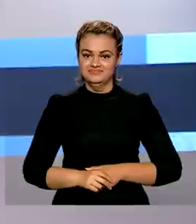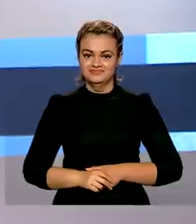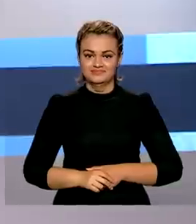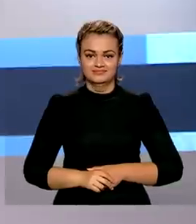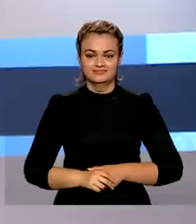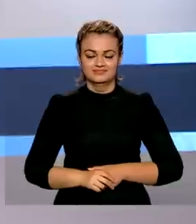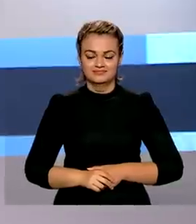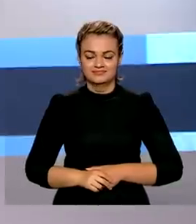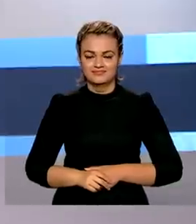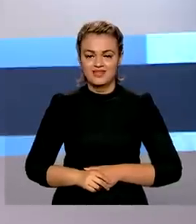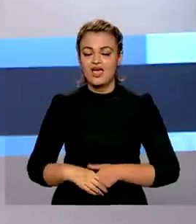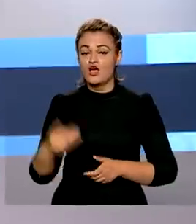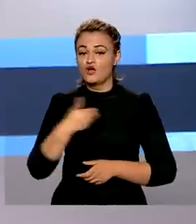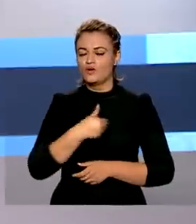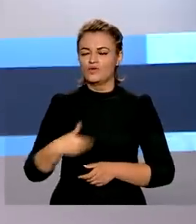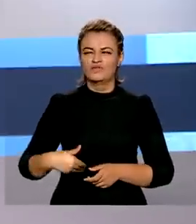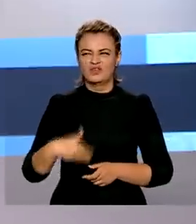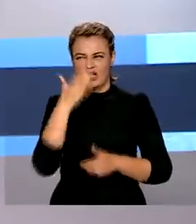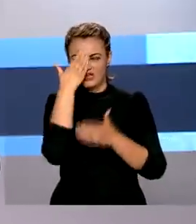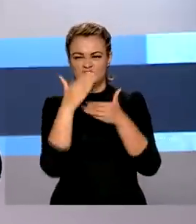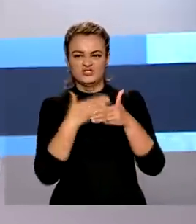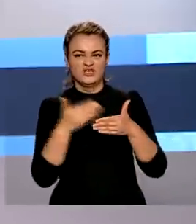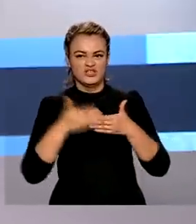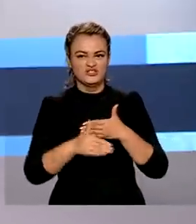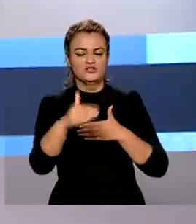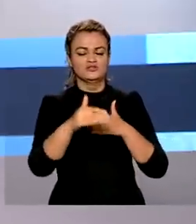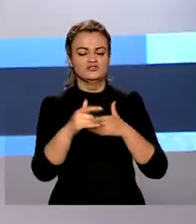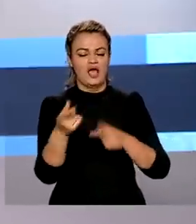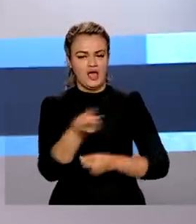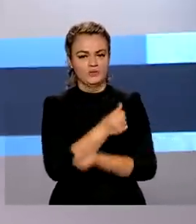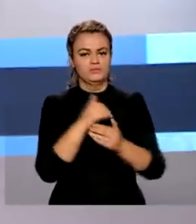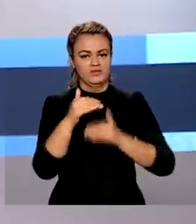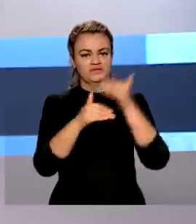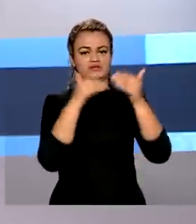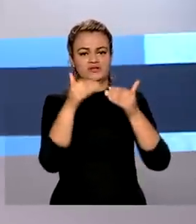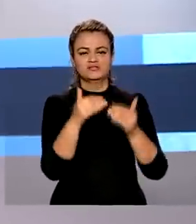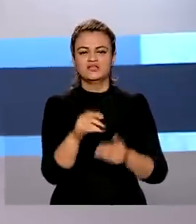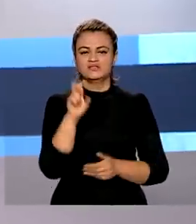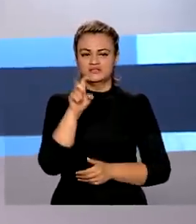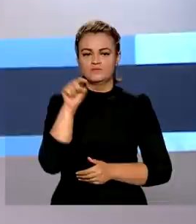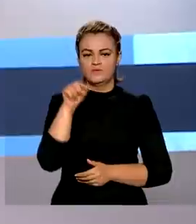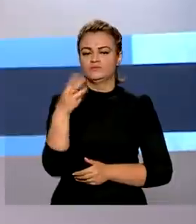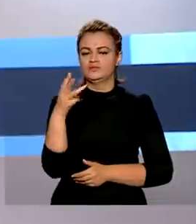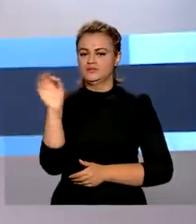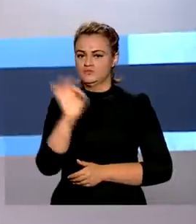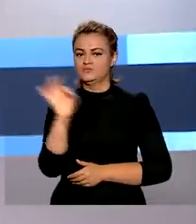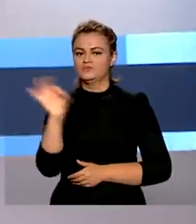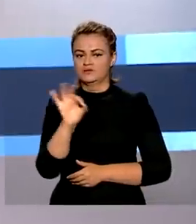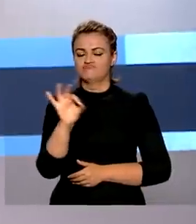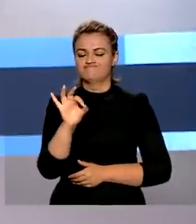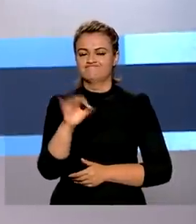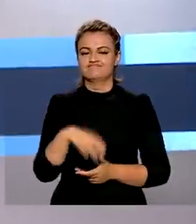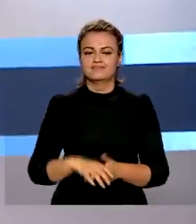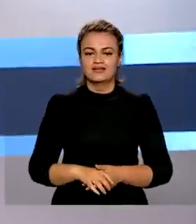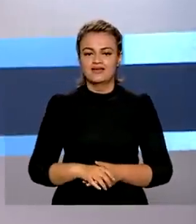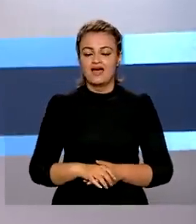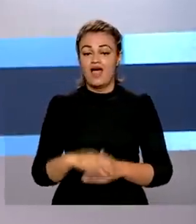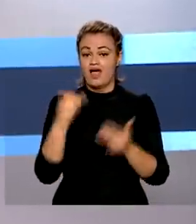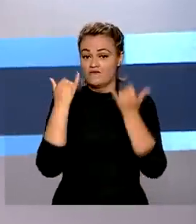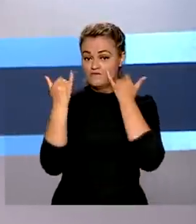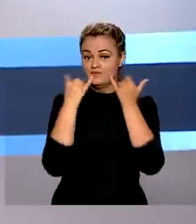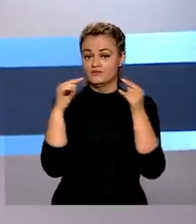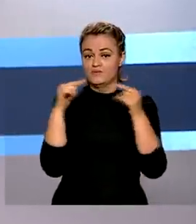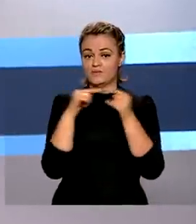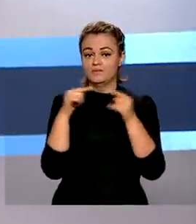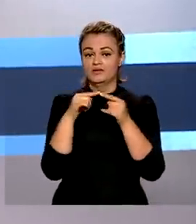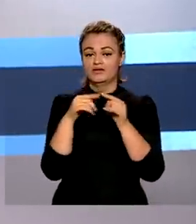O governo prevê crescimento para a economia brasileira de 5,3% em 2021. O dado faz